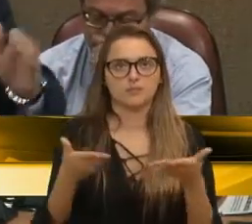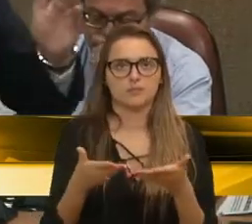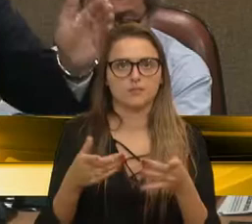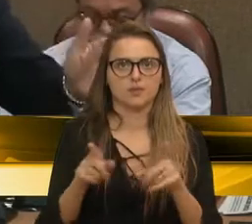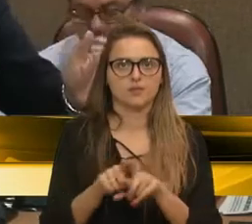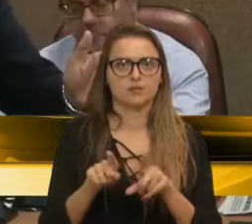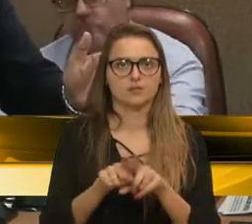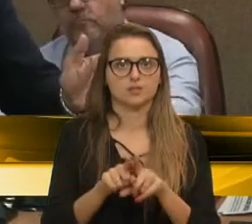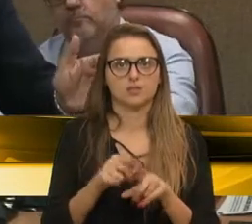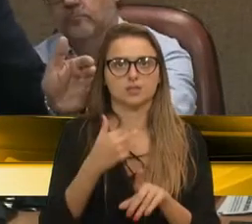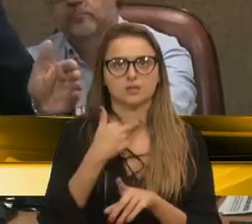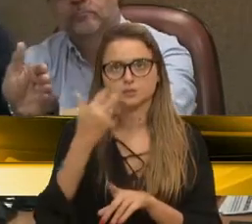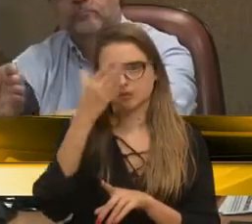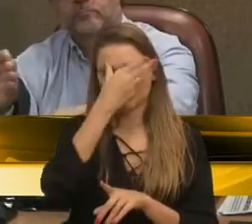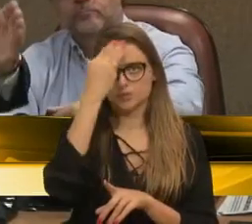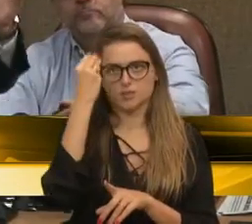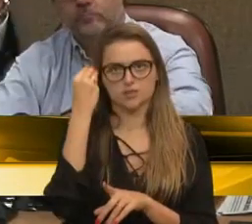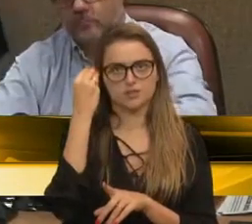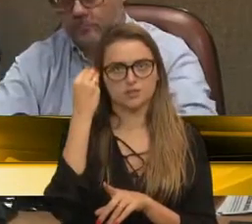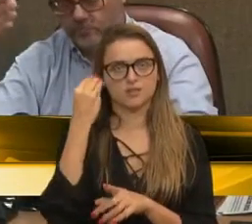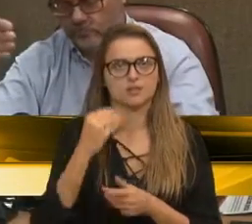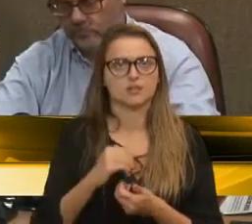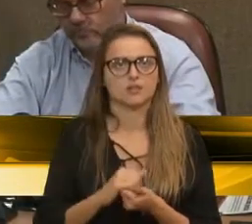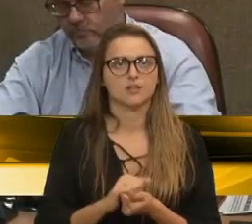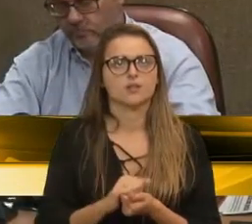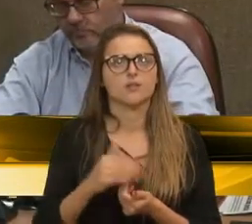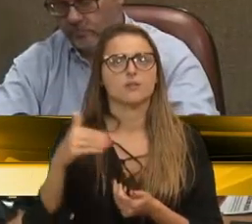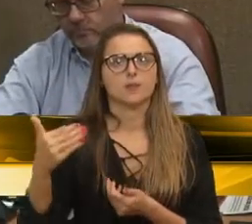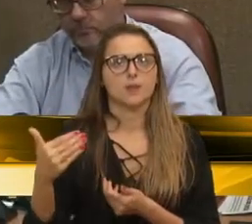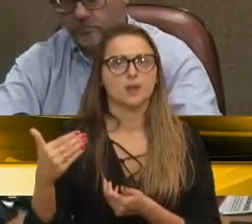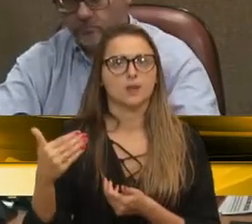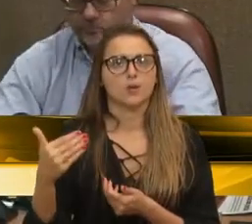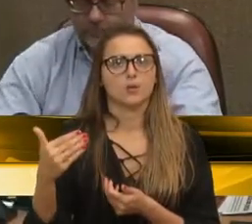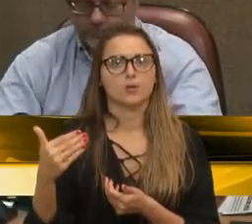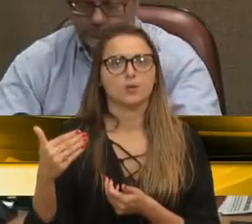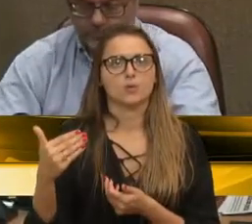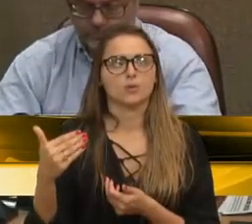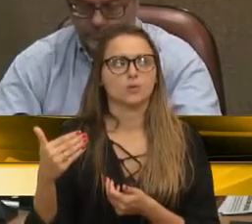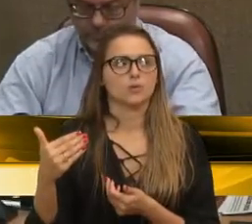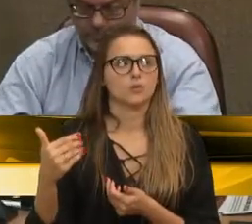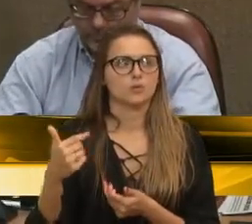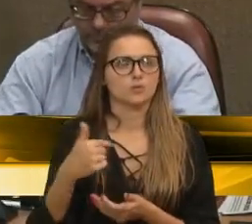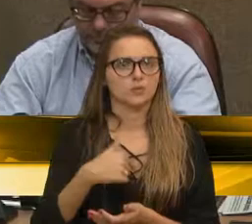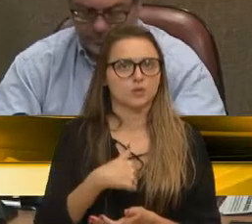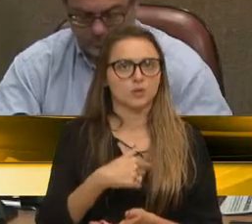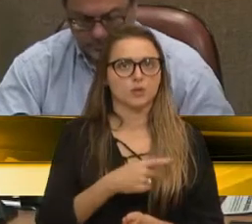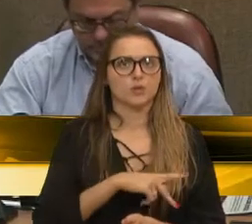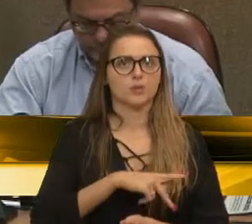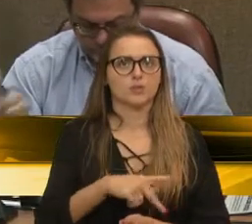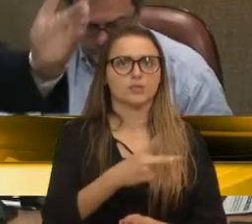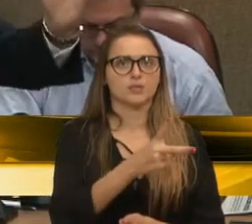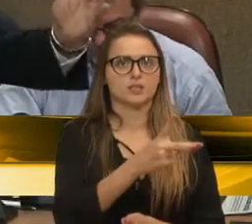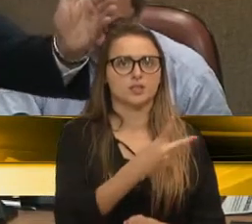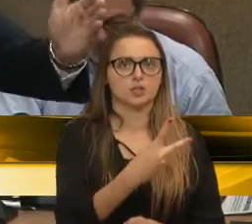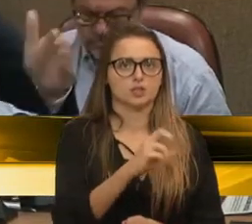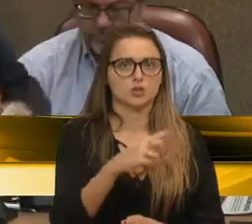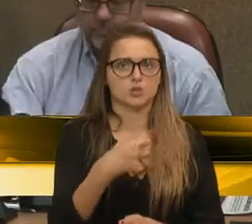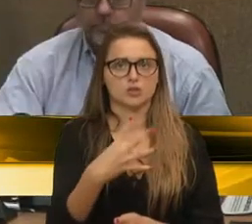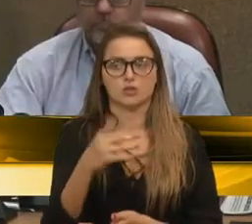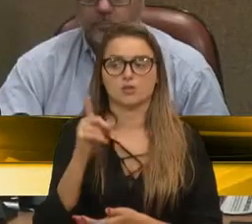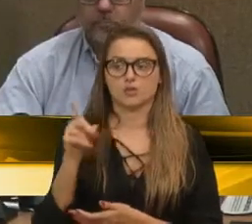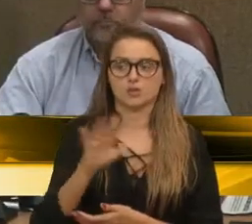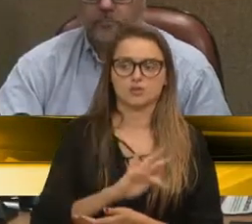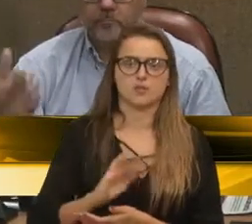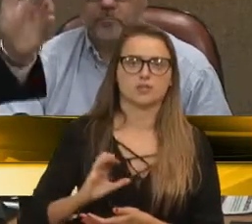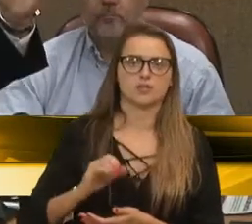também, não esquecer, quando estivemos à testa deste poder em 2014, V. Exª foi meu vice-presidente